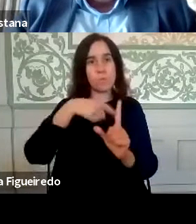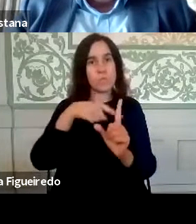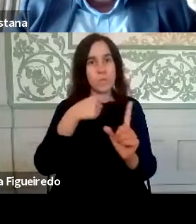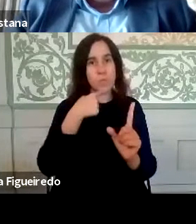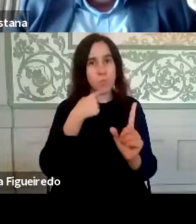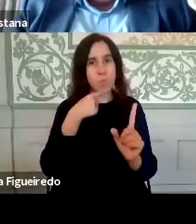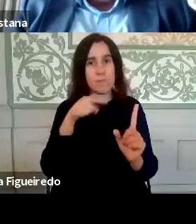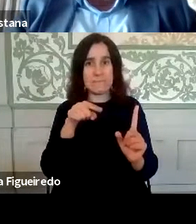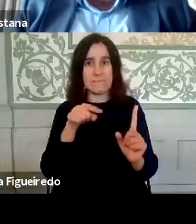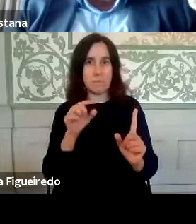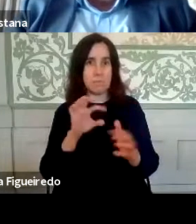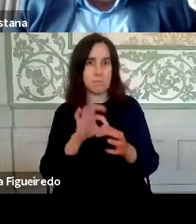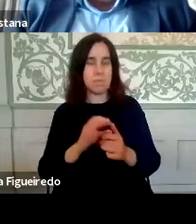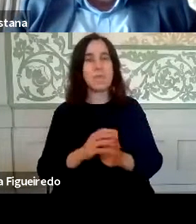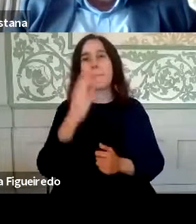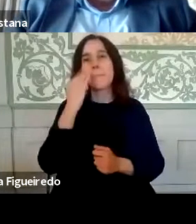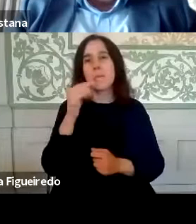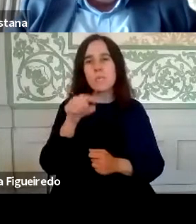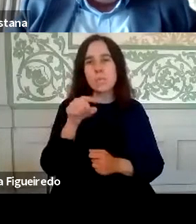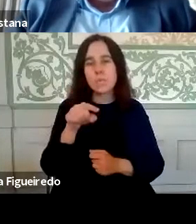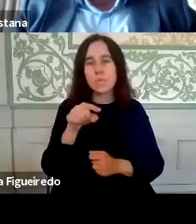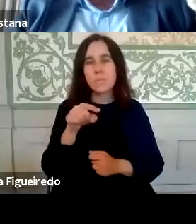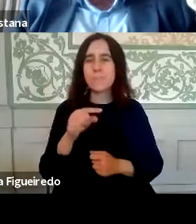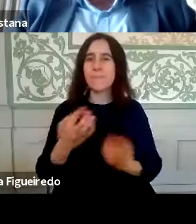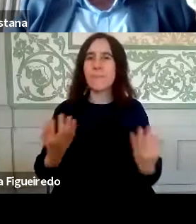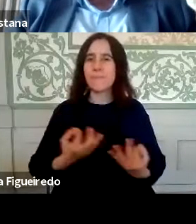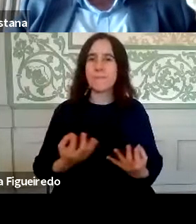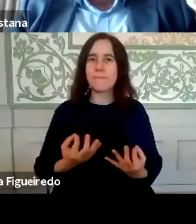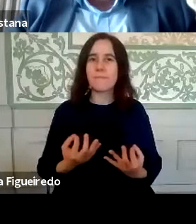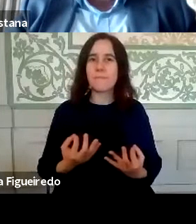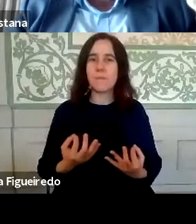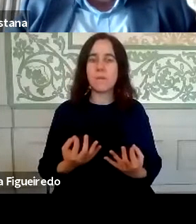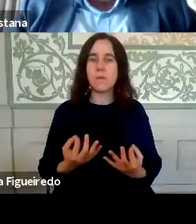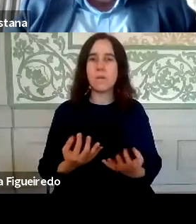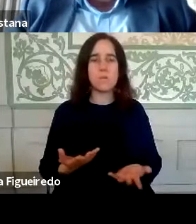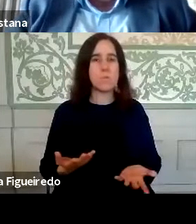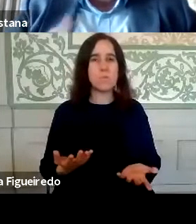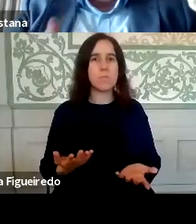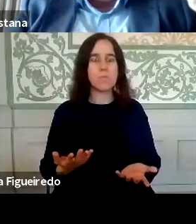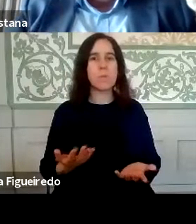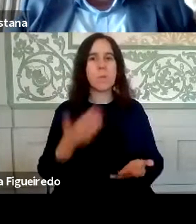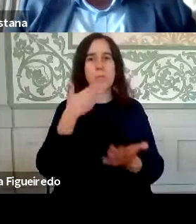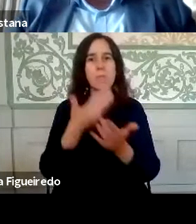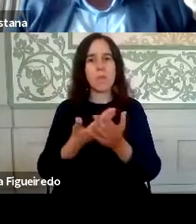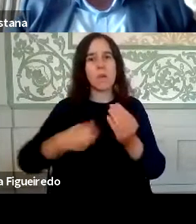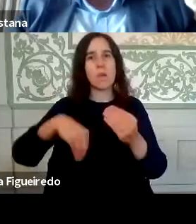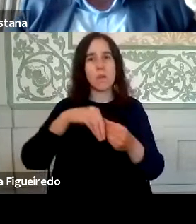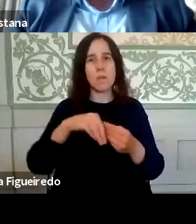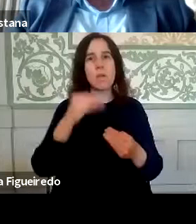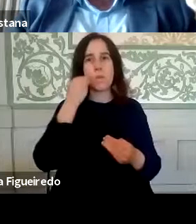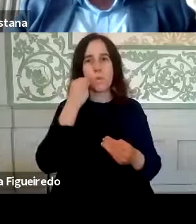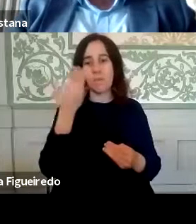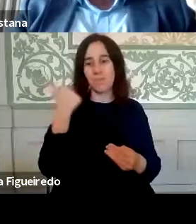contexto. E acho que isso, de facto, um complemento ou um reforço daquilo que foi dito